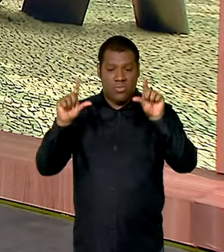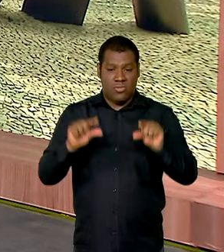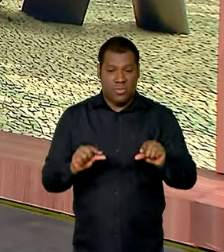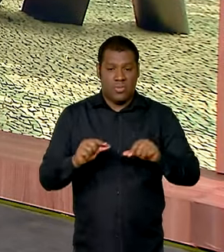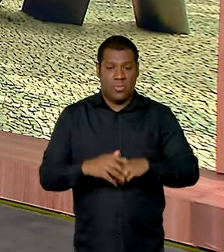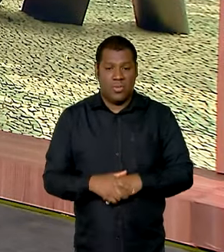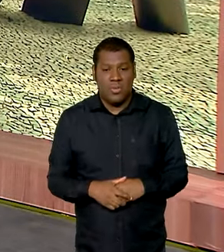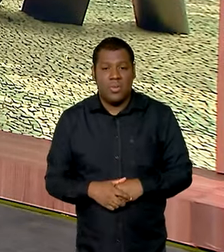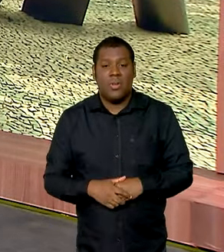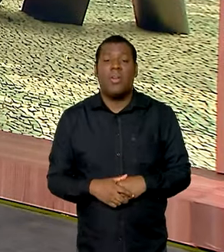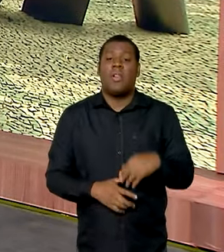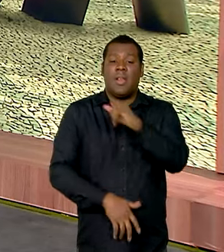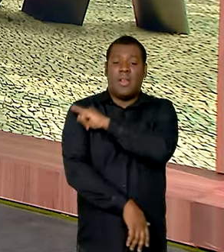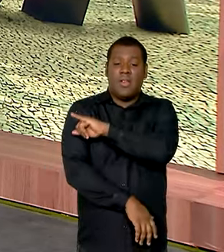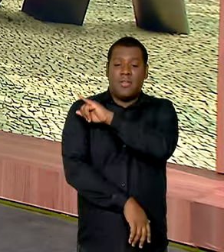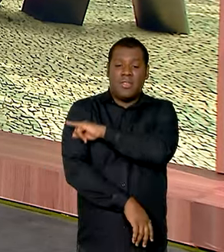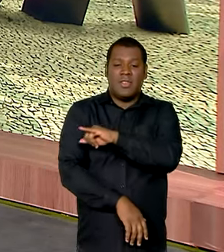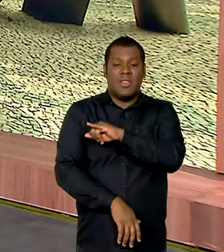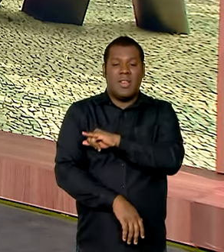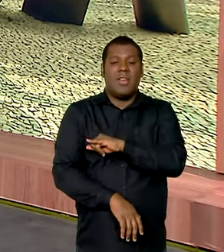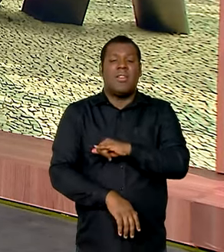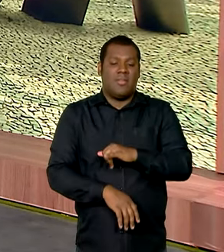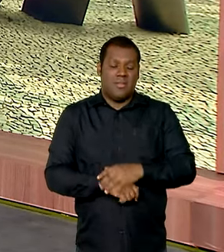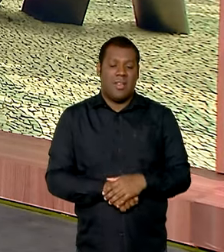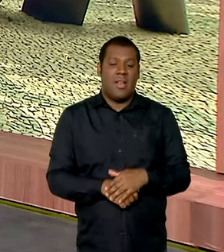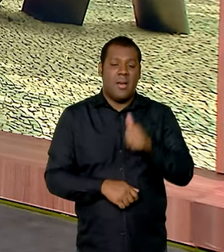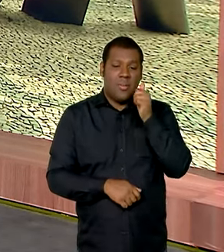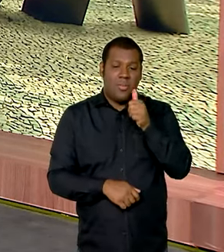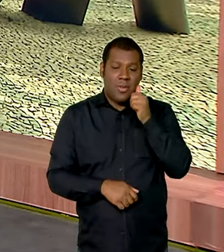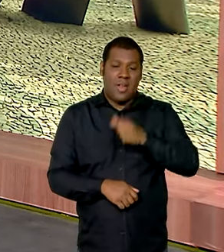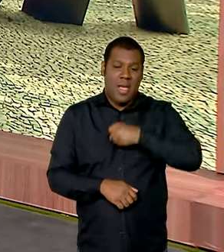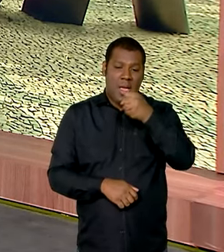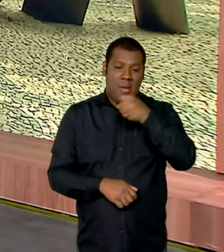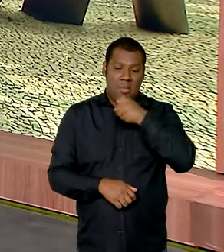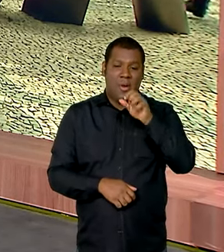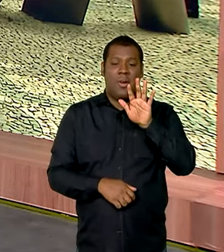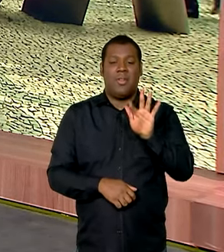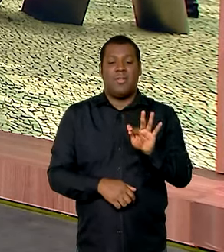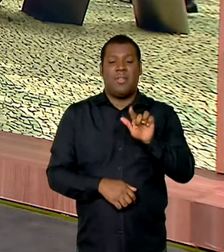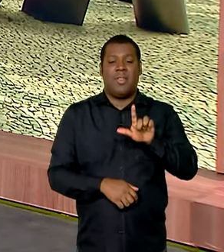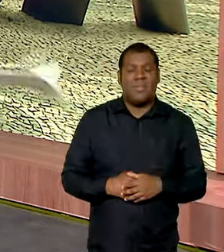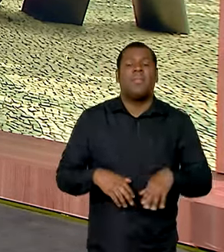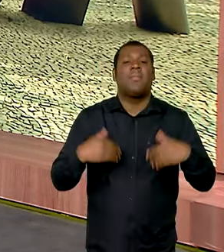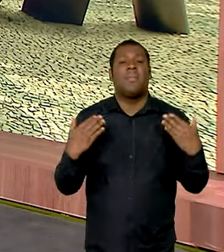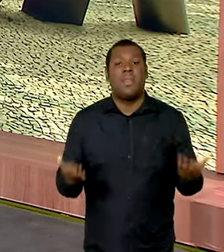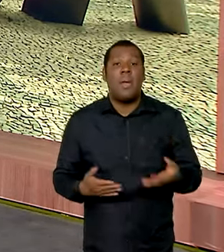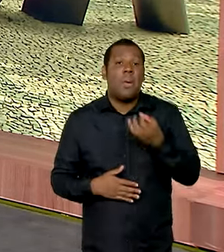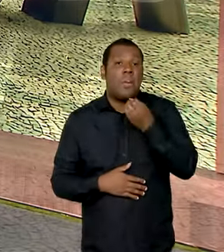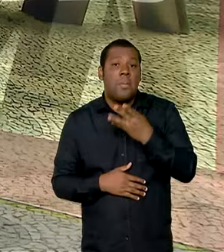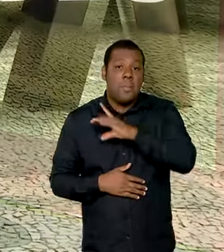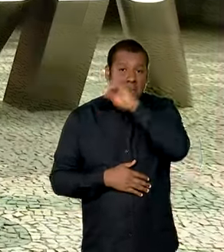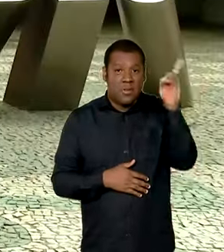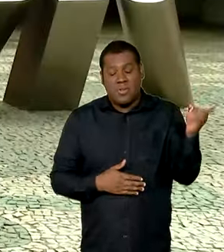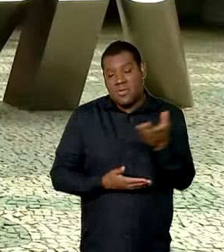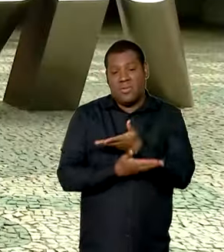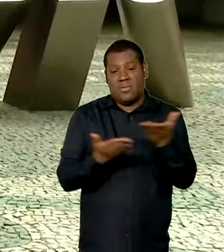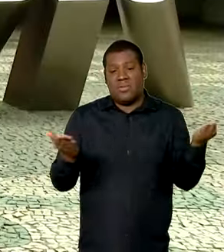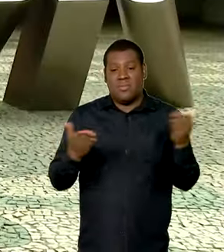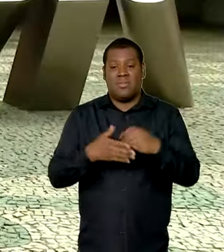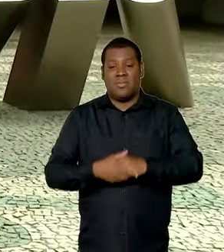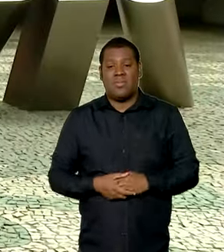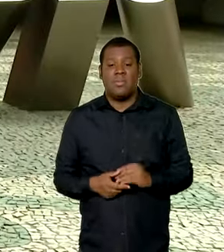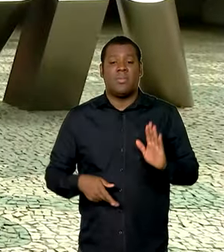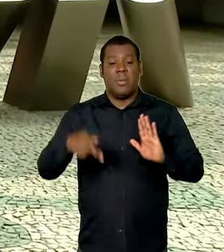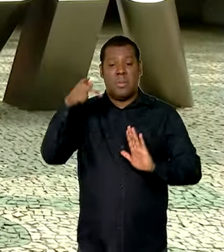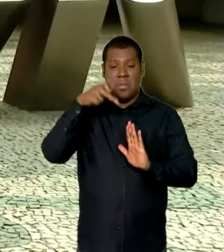E aí, gente vai ao Rio de Janeiro saber os detalhes com a repórter Flávia Grossi. Bom dia, Flávia. Bom dia para você. Vamos falar, então. São